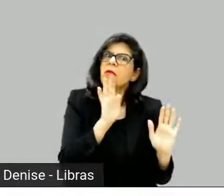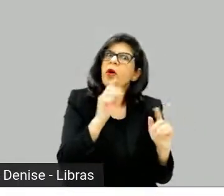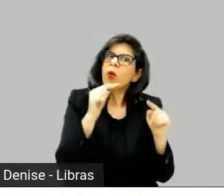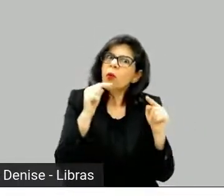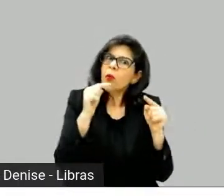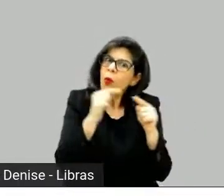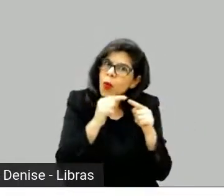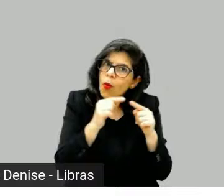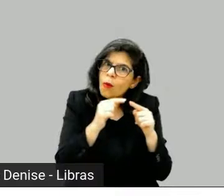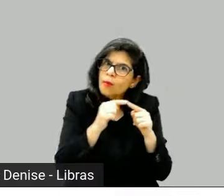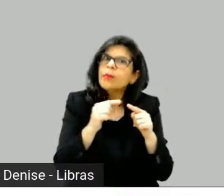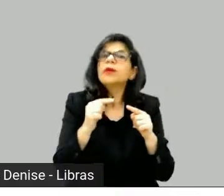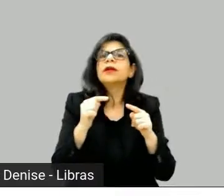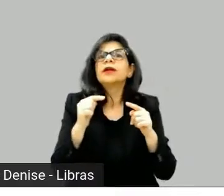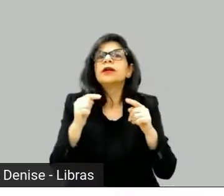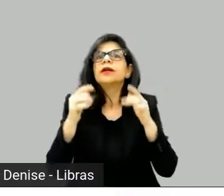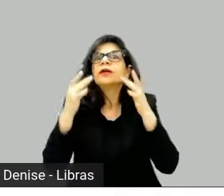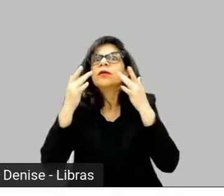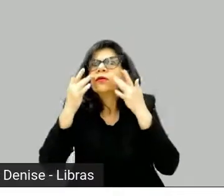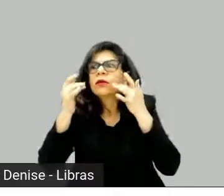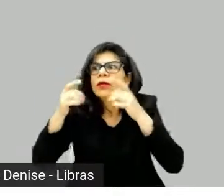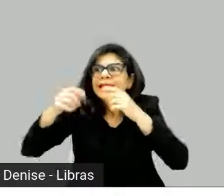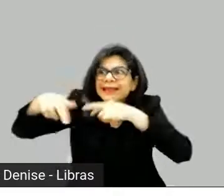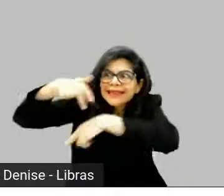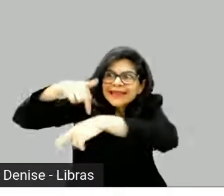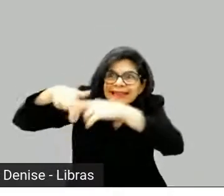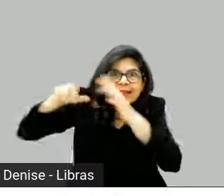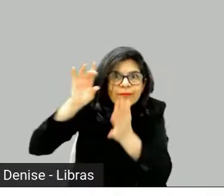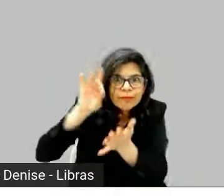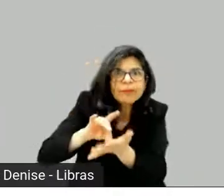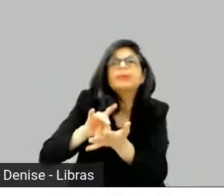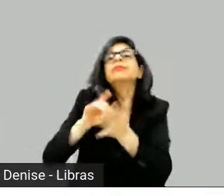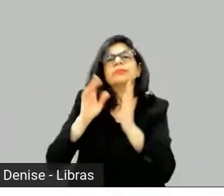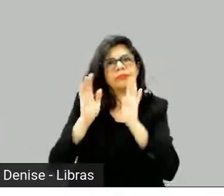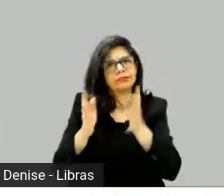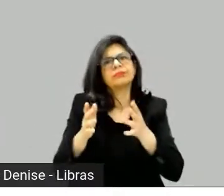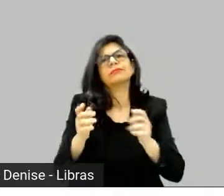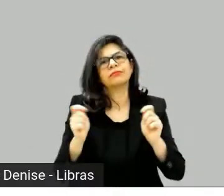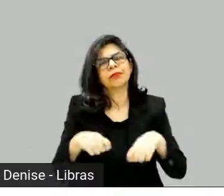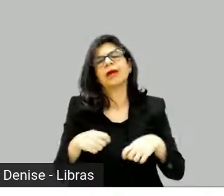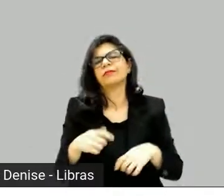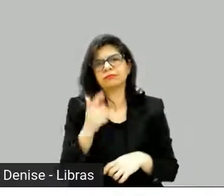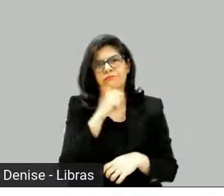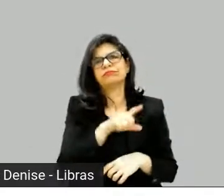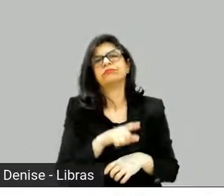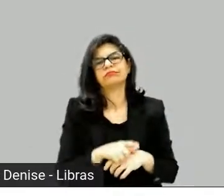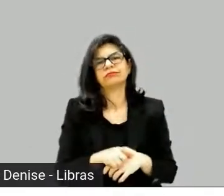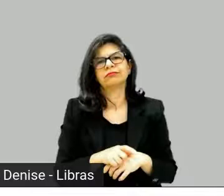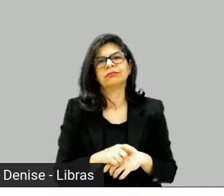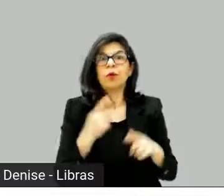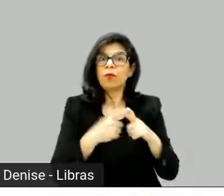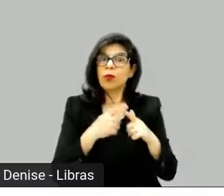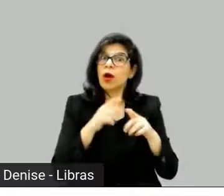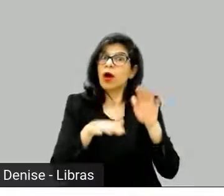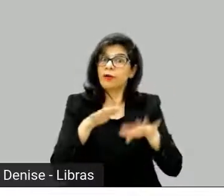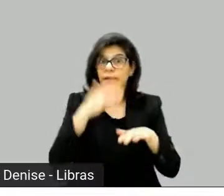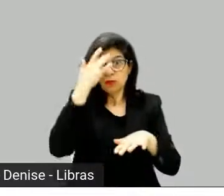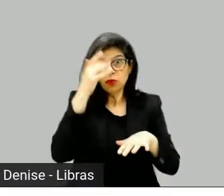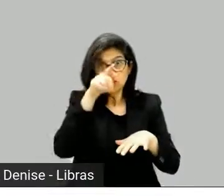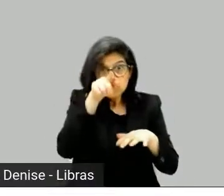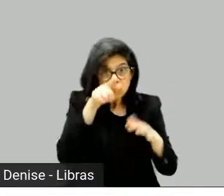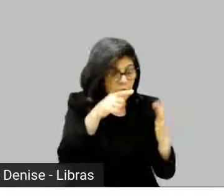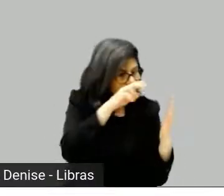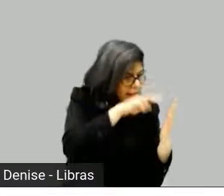tem outra fase, não tem, é aquilo, se alguém eventualmente for ler, é aquilo que a pessoa vai ler.